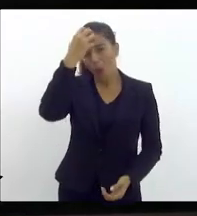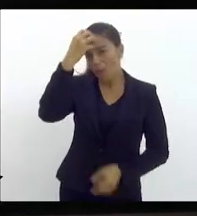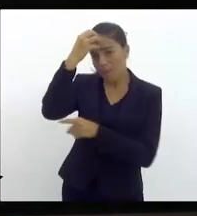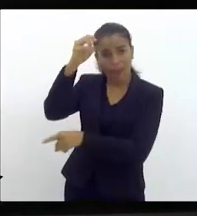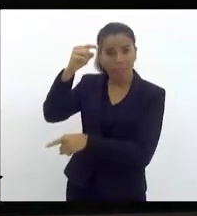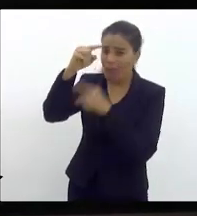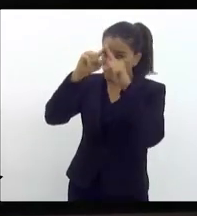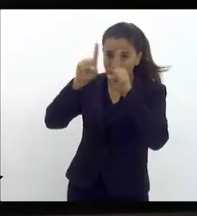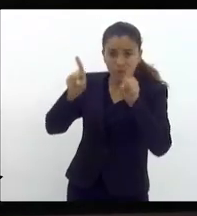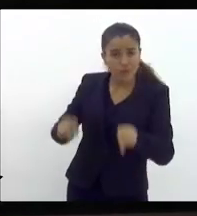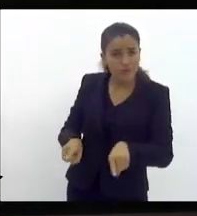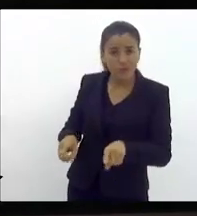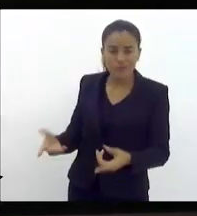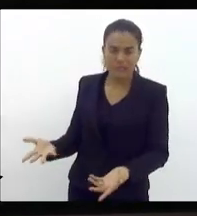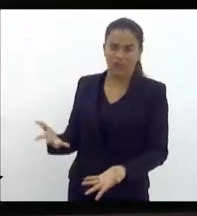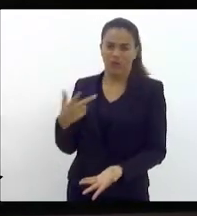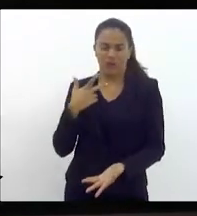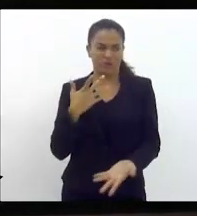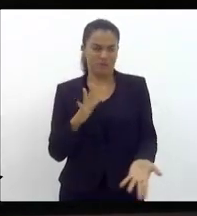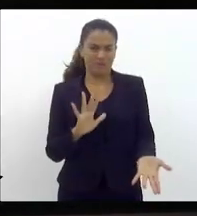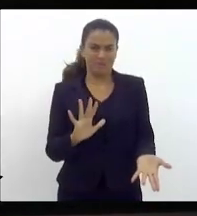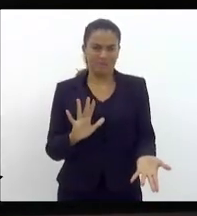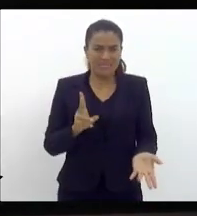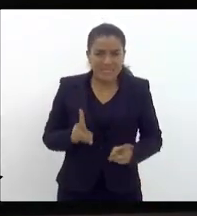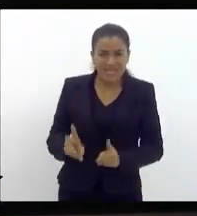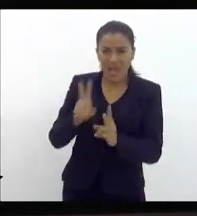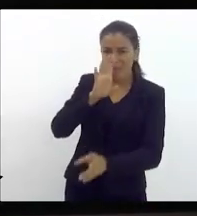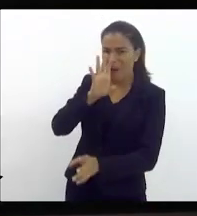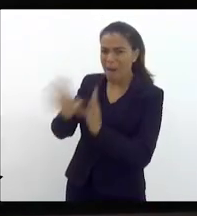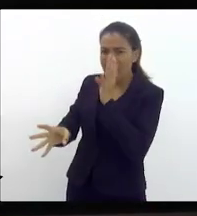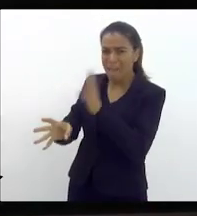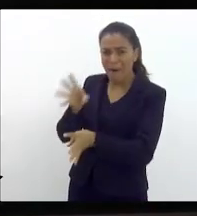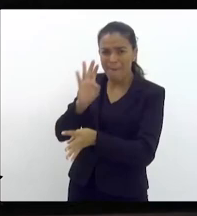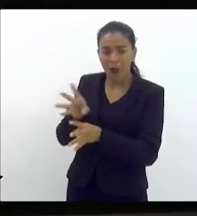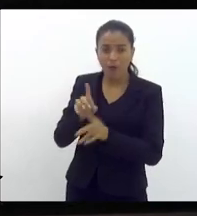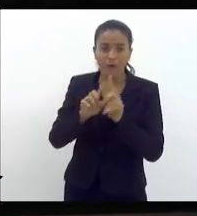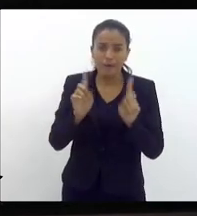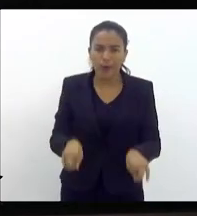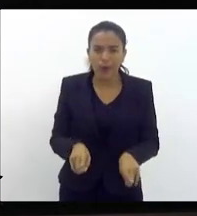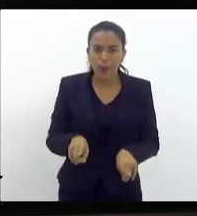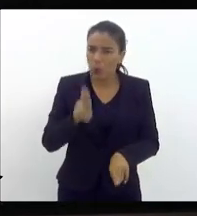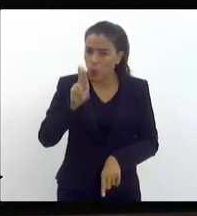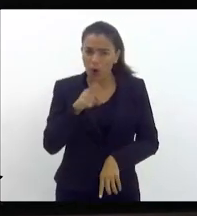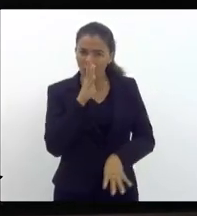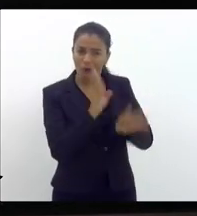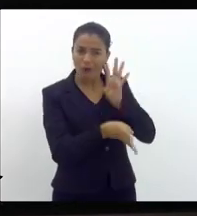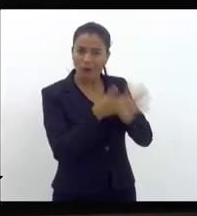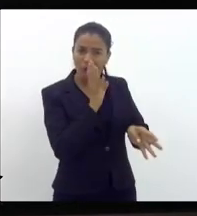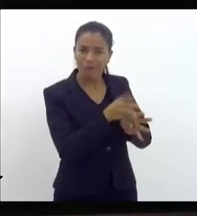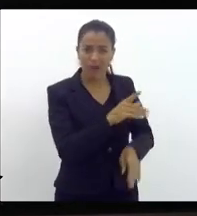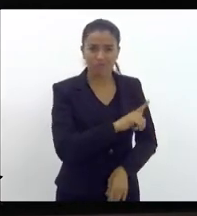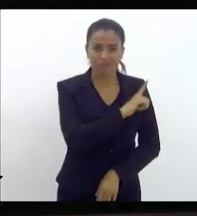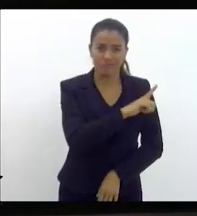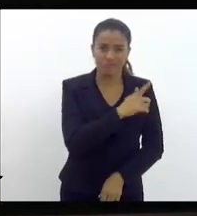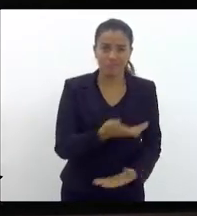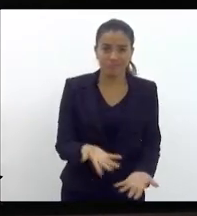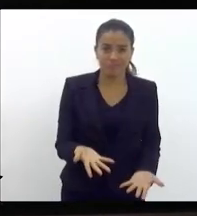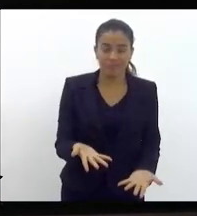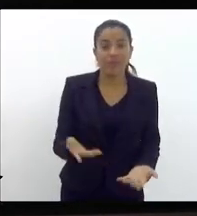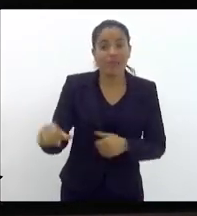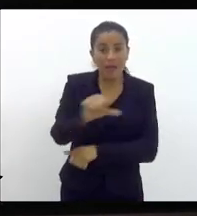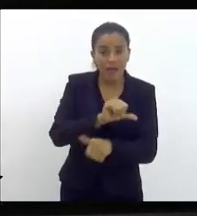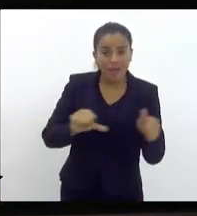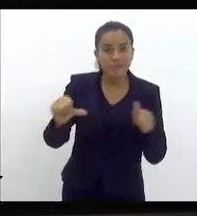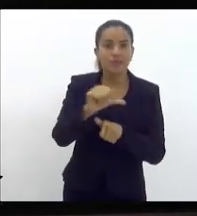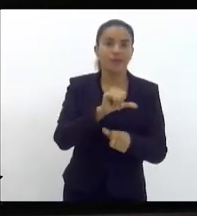funcionário. Mas sempre vão culpar o funcionário, eles nunca vão culpar os gestores. E essa alteração